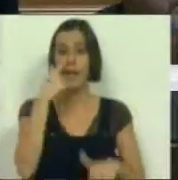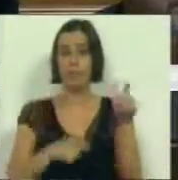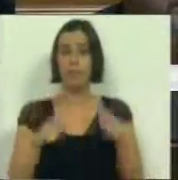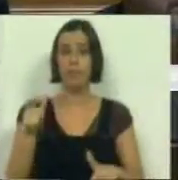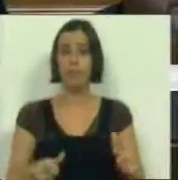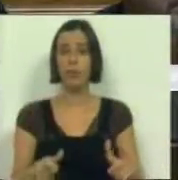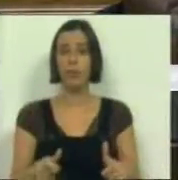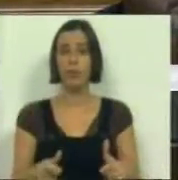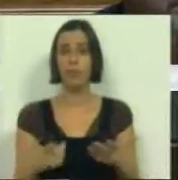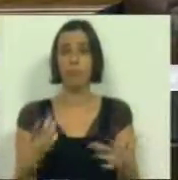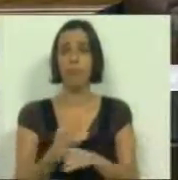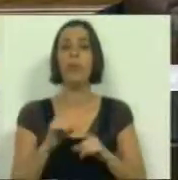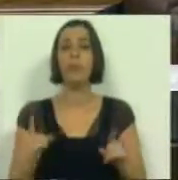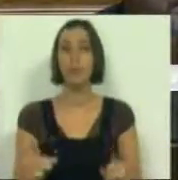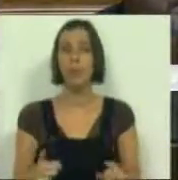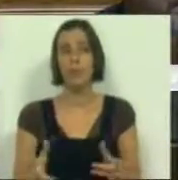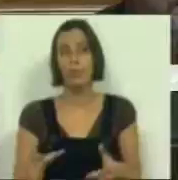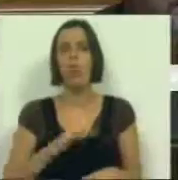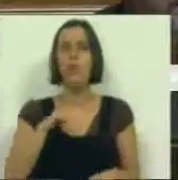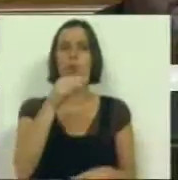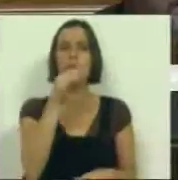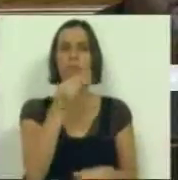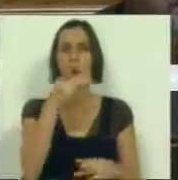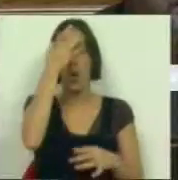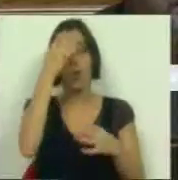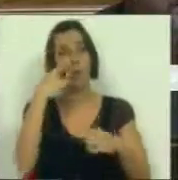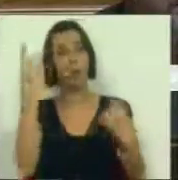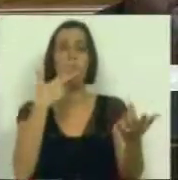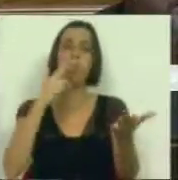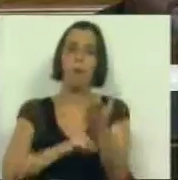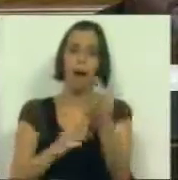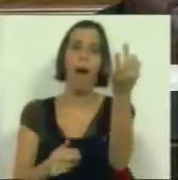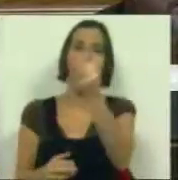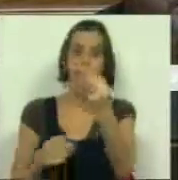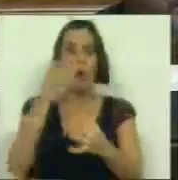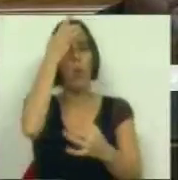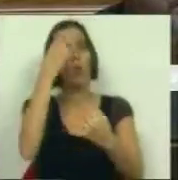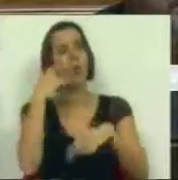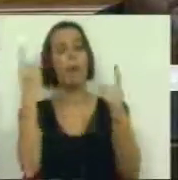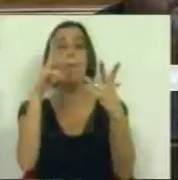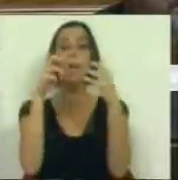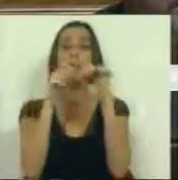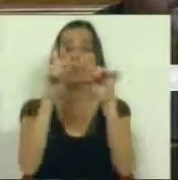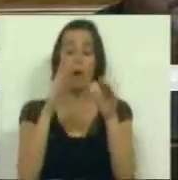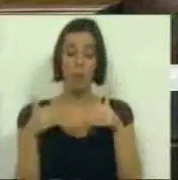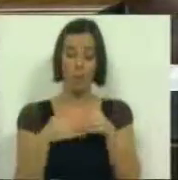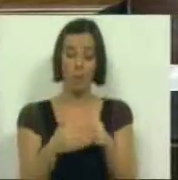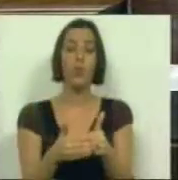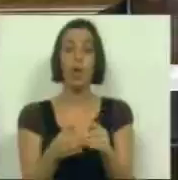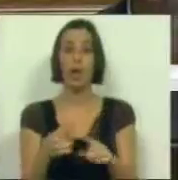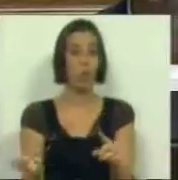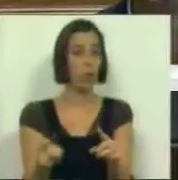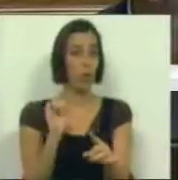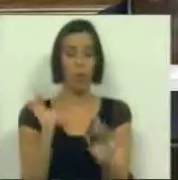pessoas. Porque é assim, os Srs. falaram em consulta pública, é verdade que falaram em consulta pública, mas o problema é que o processo não